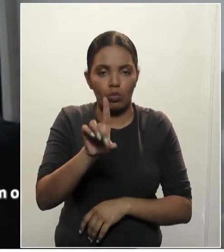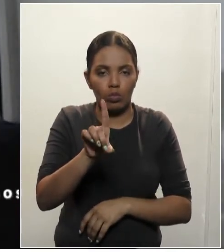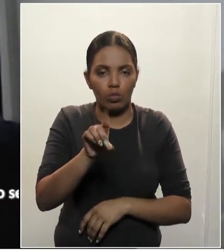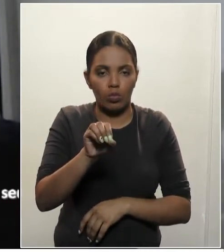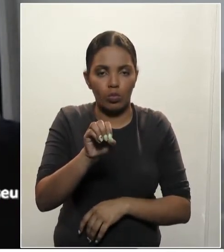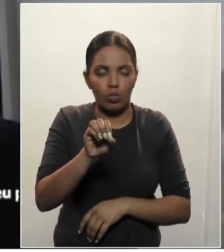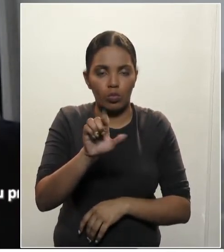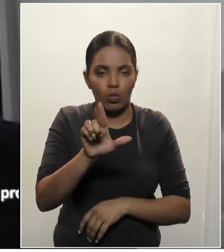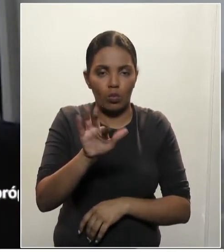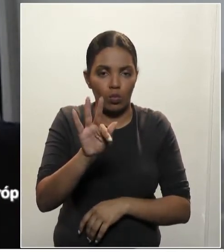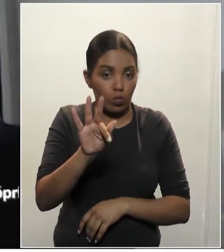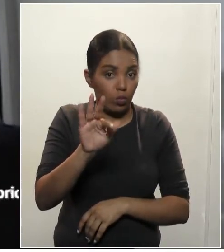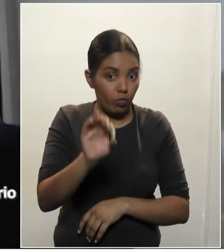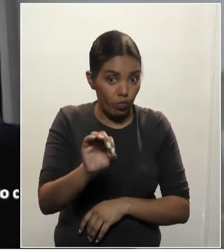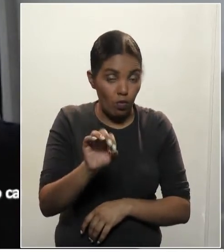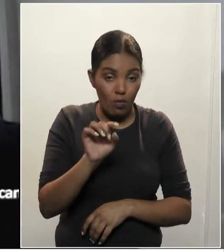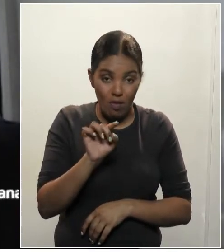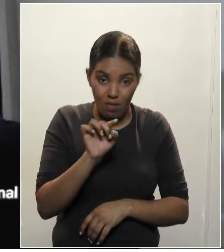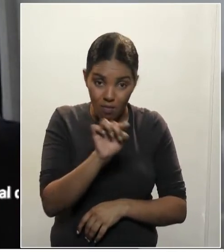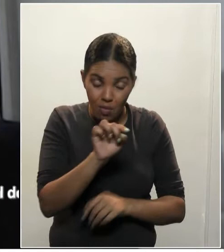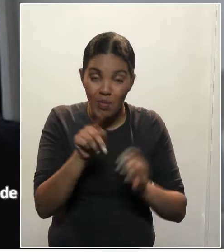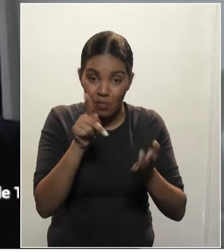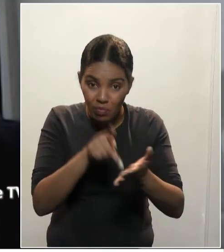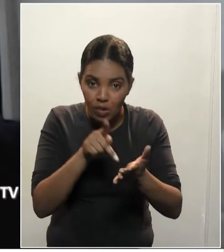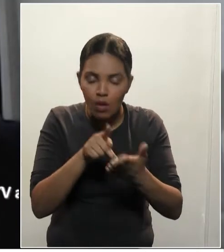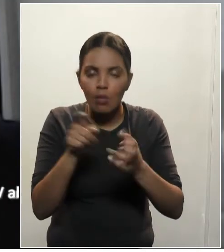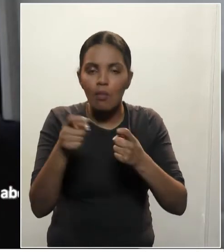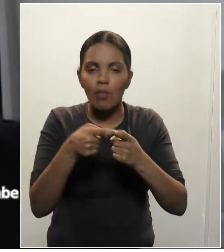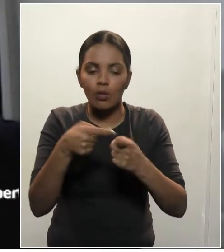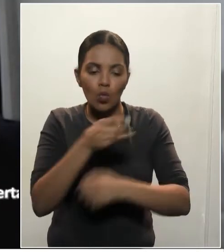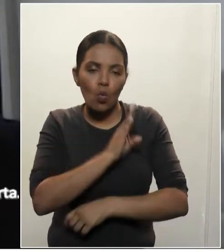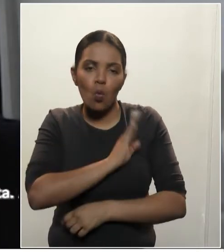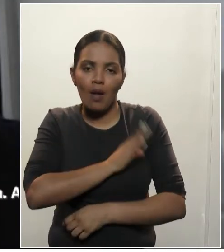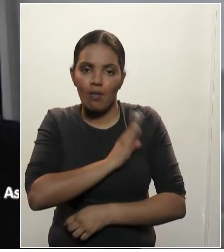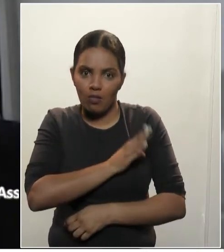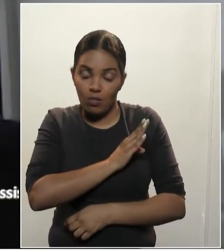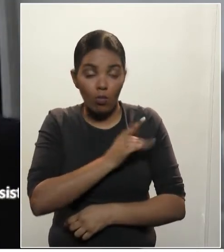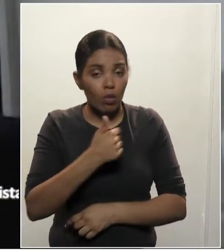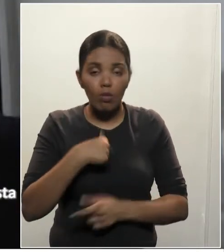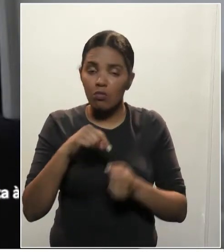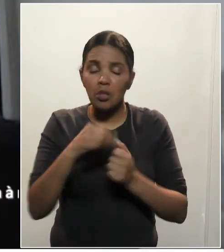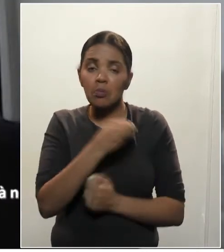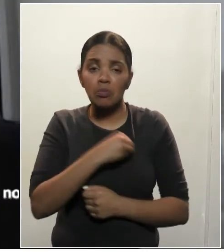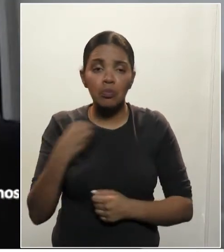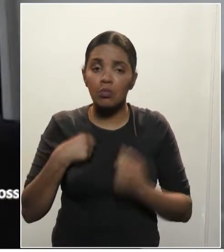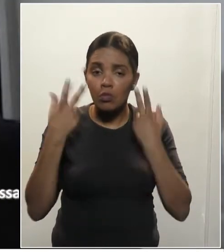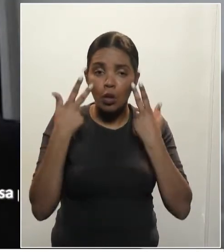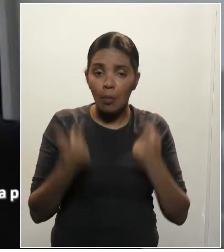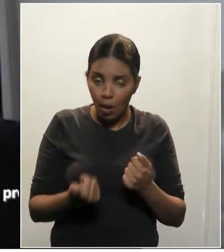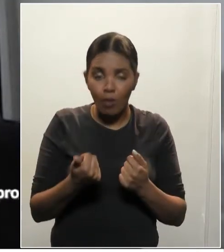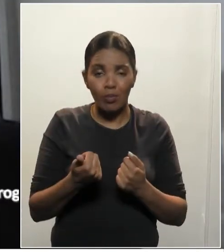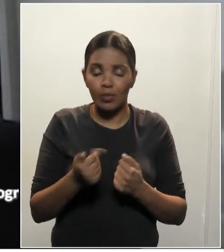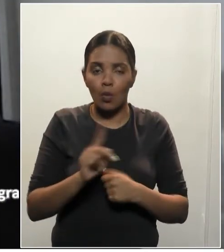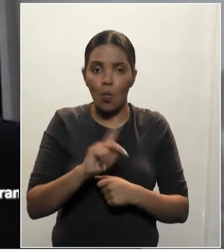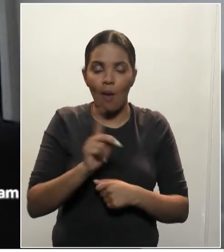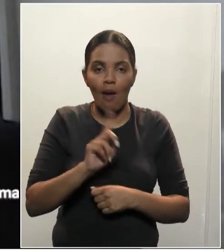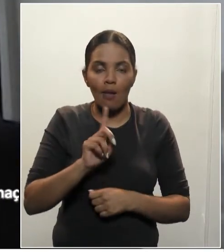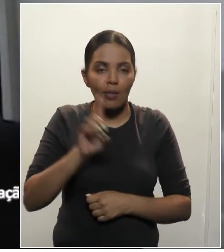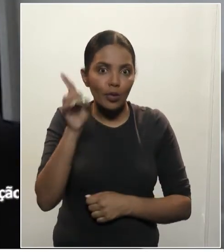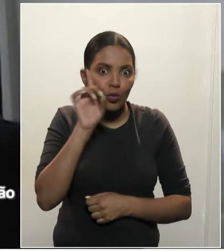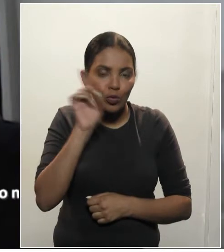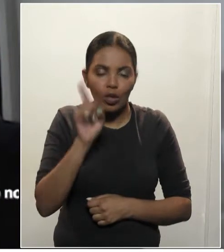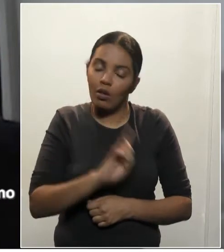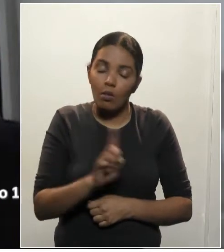cardiologista que descobriu após um exame de rotina que eu fiz. Então, venho através desta